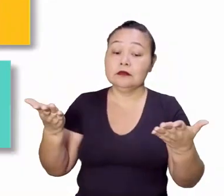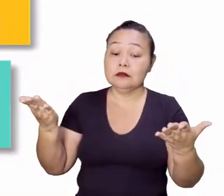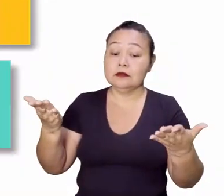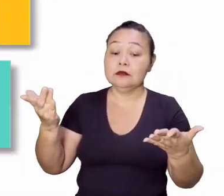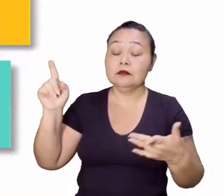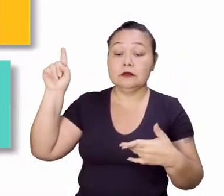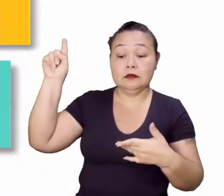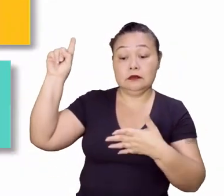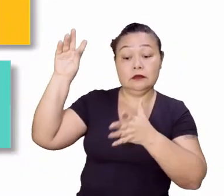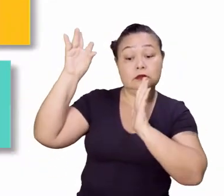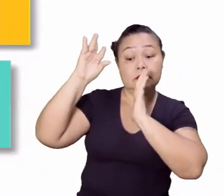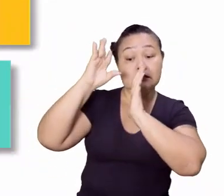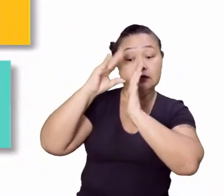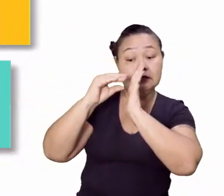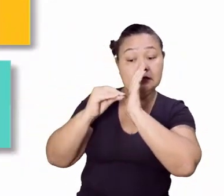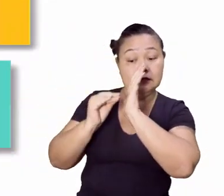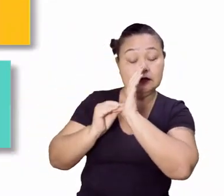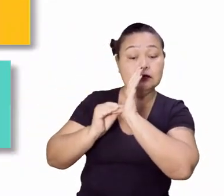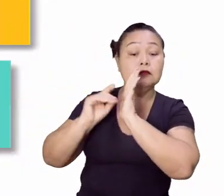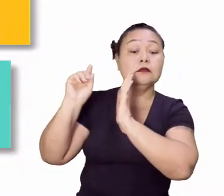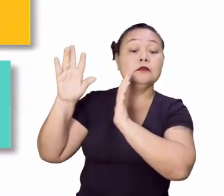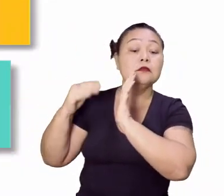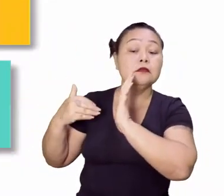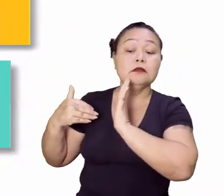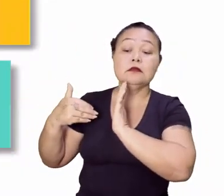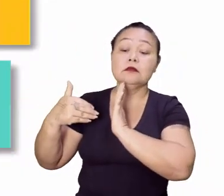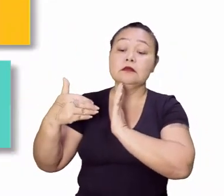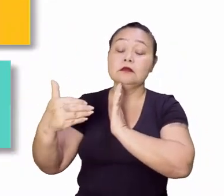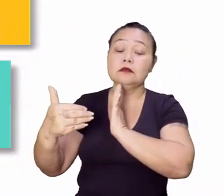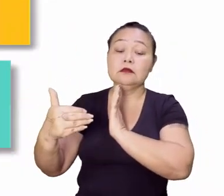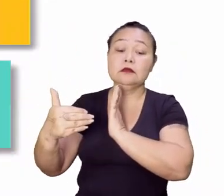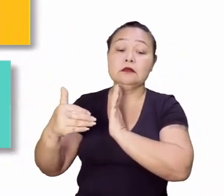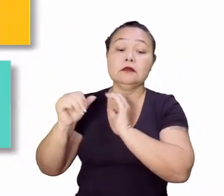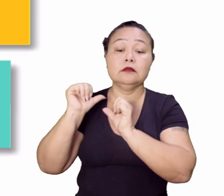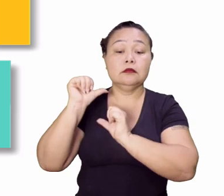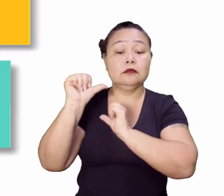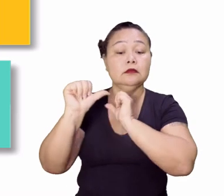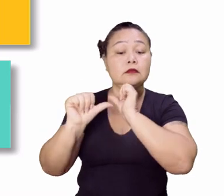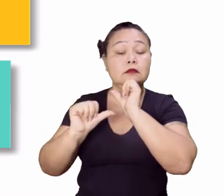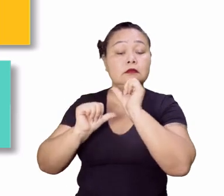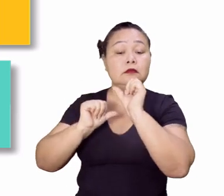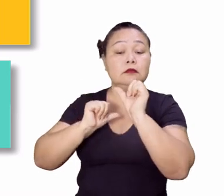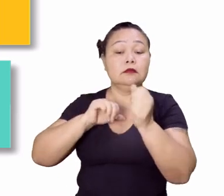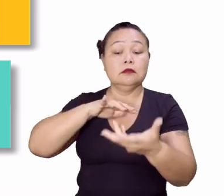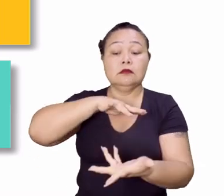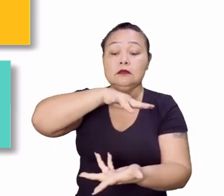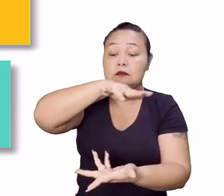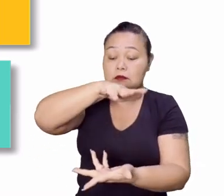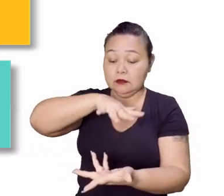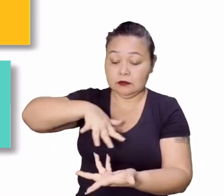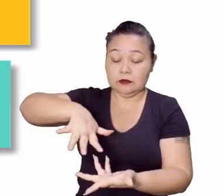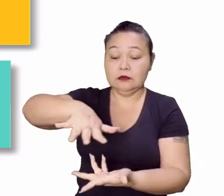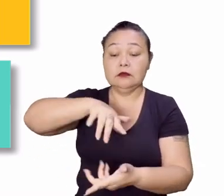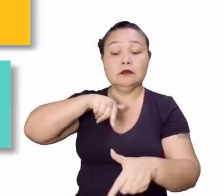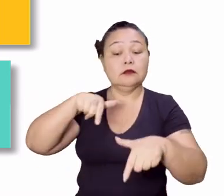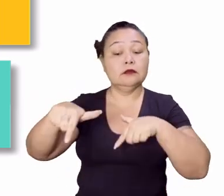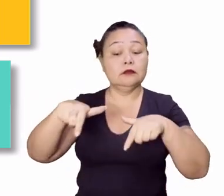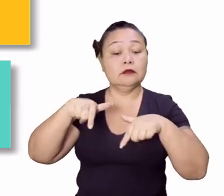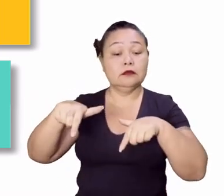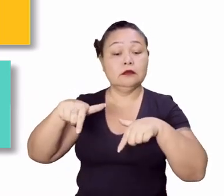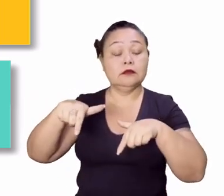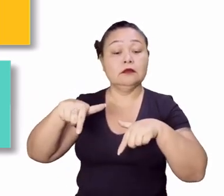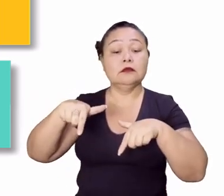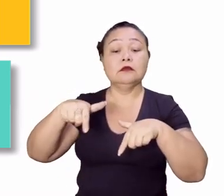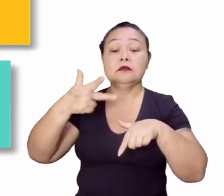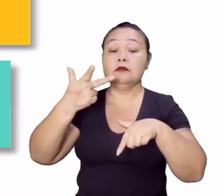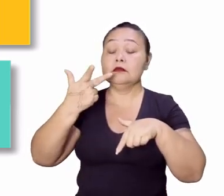tem bastante conteúdo, tá? Nós vamos começar falando sobre as transformações no mundo do trabalho, né?